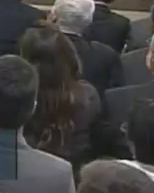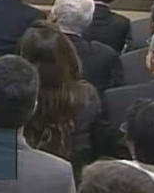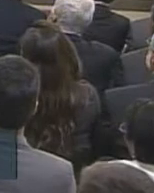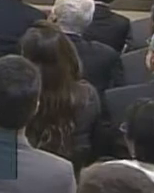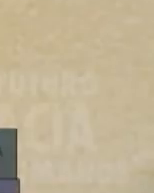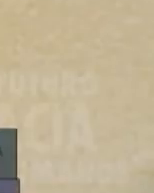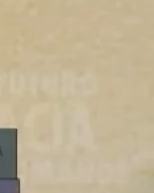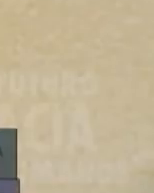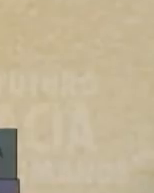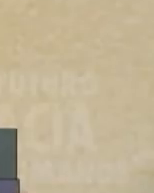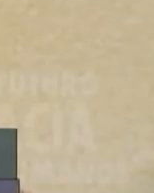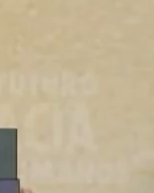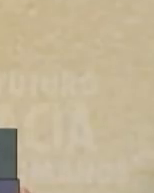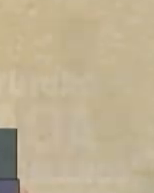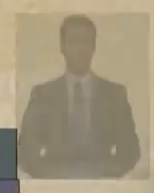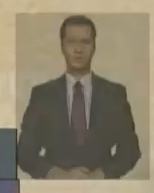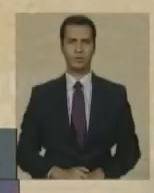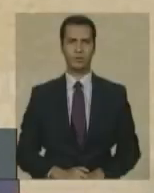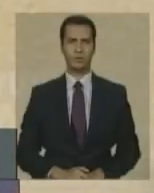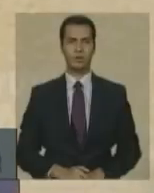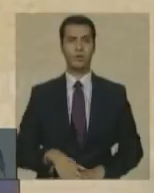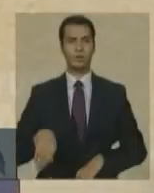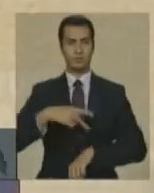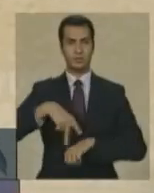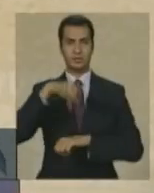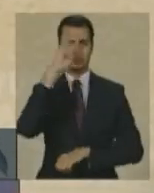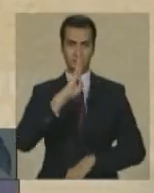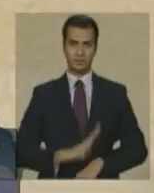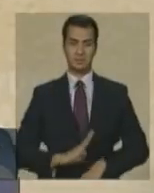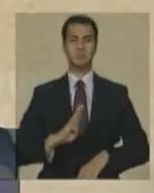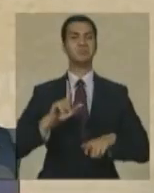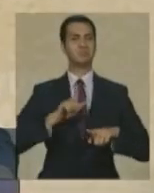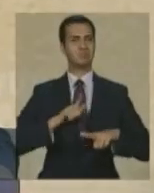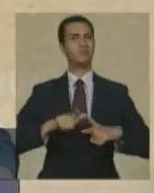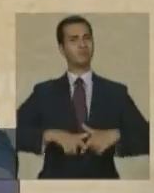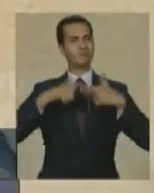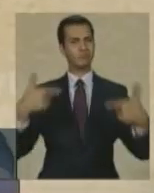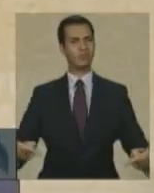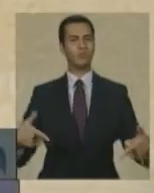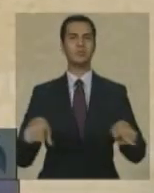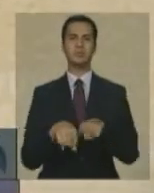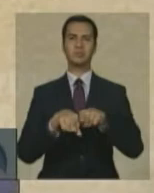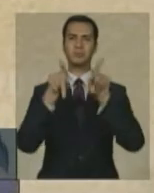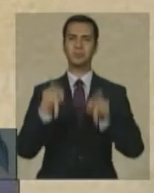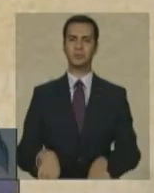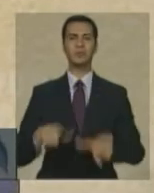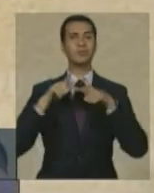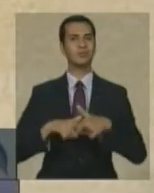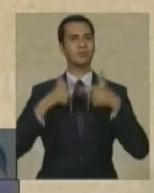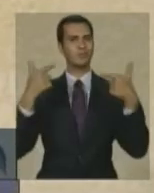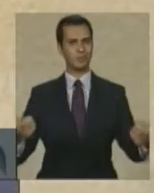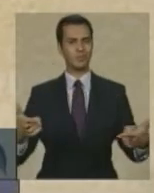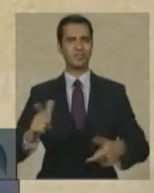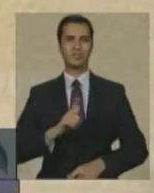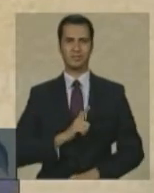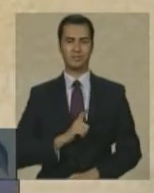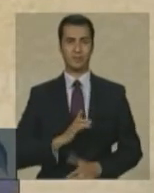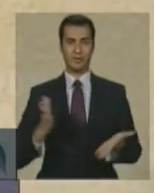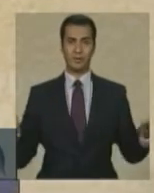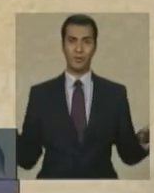um país vitorioso de um povo vitorioso que tem hoje o